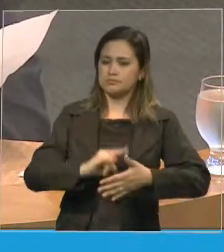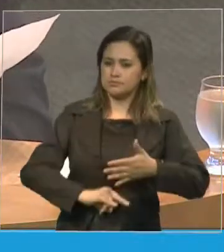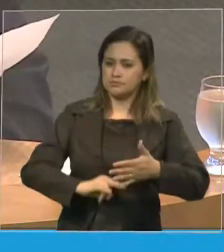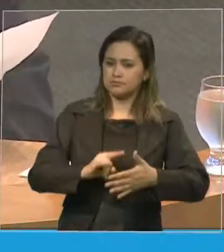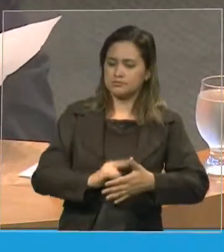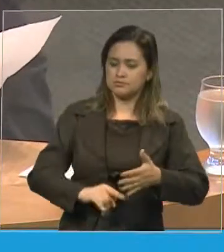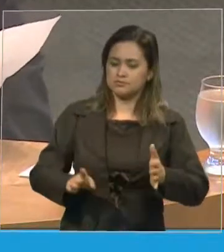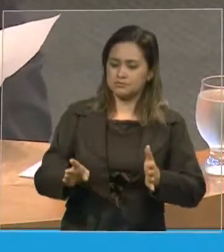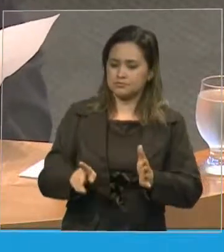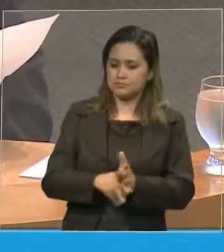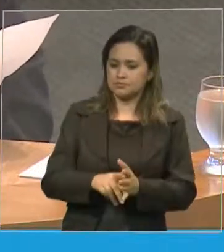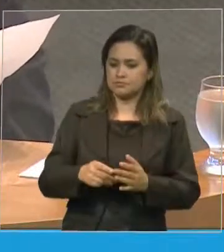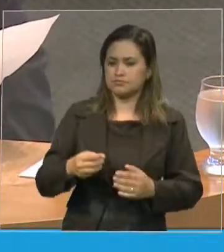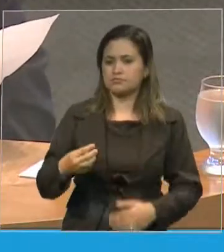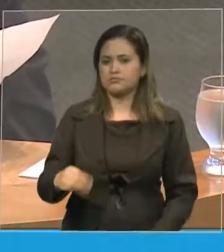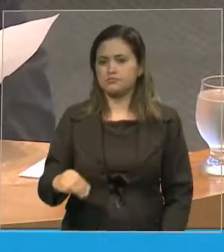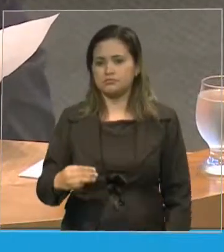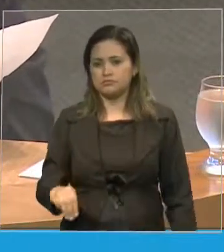se quiserem,